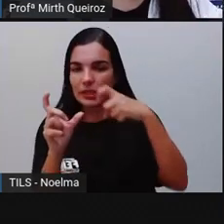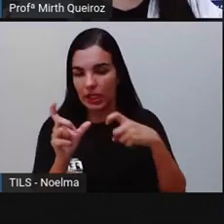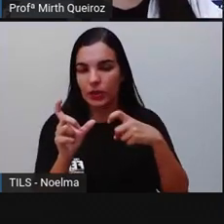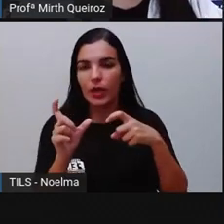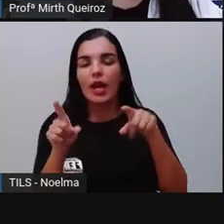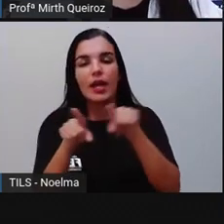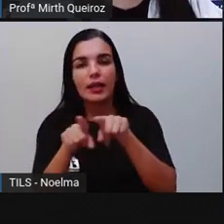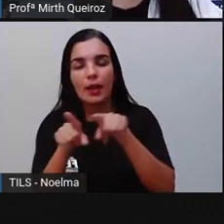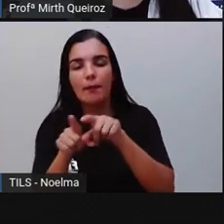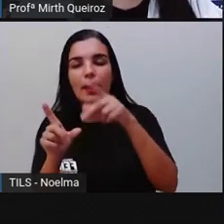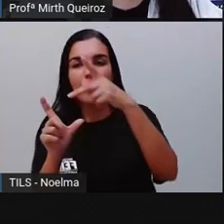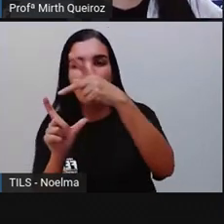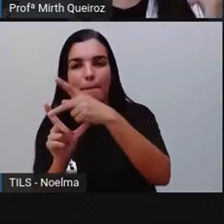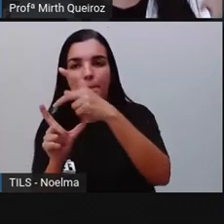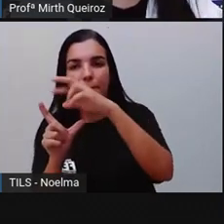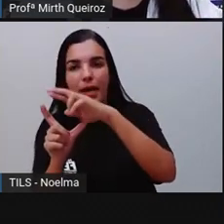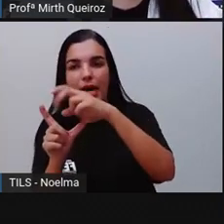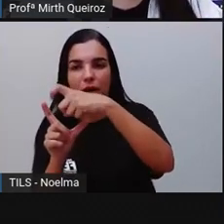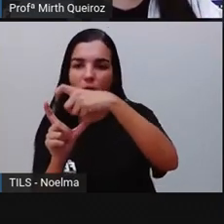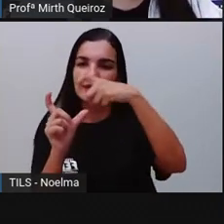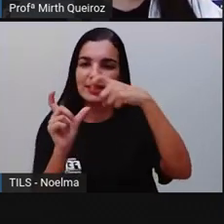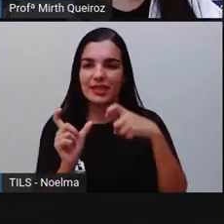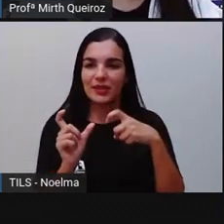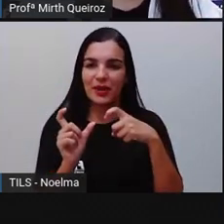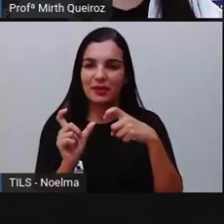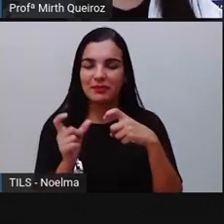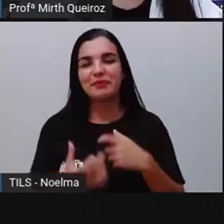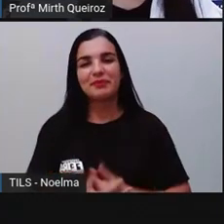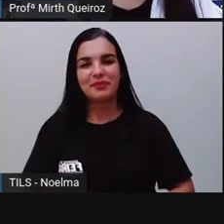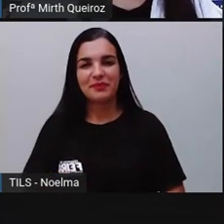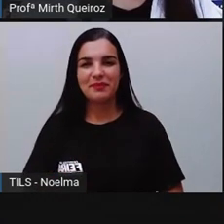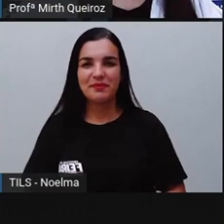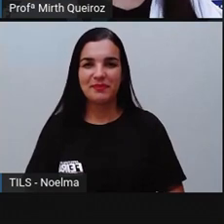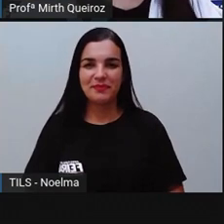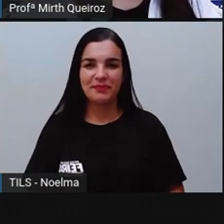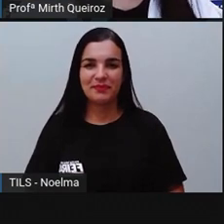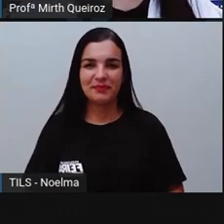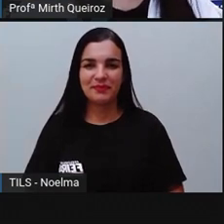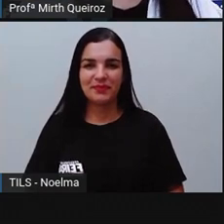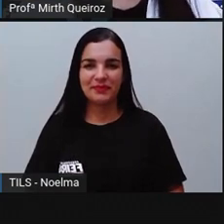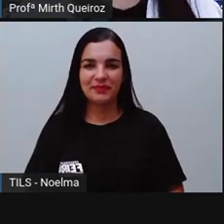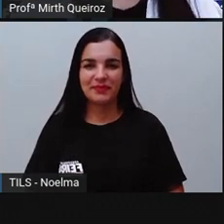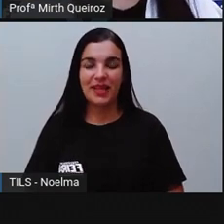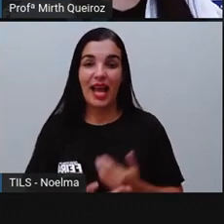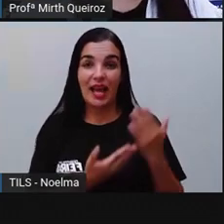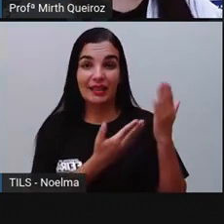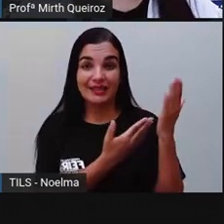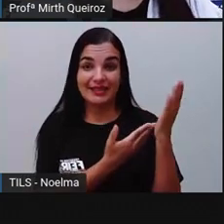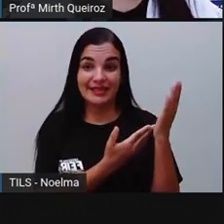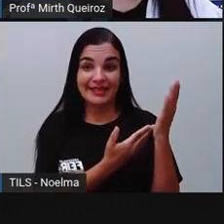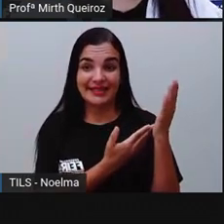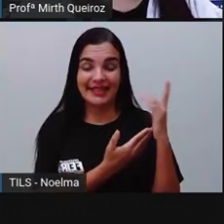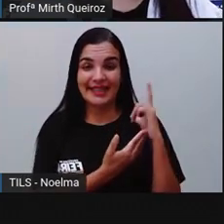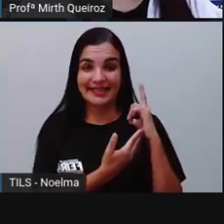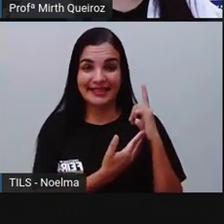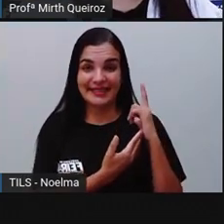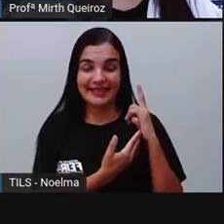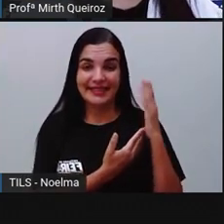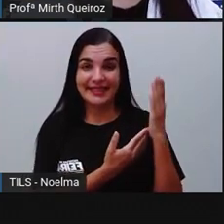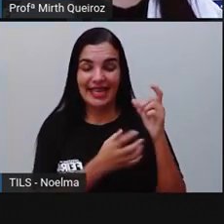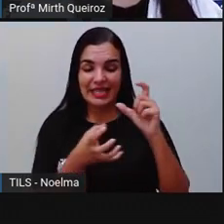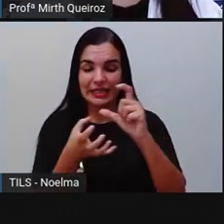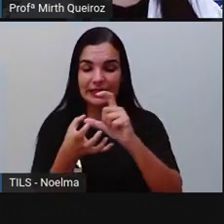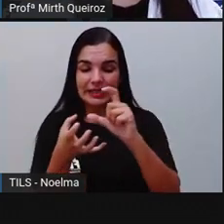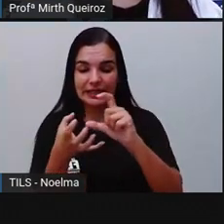palavras que são paroxítonas e palavras que são proparoxítonas. Assim, nós temos sílaba tônica.